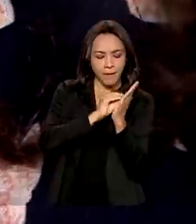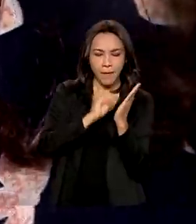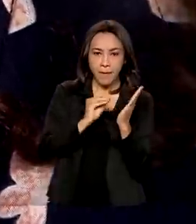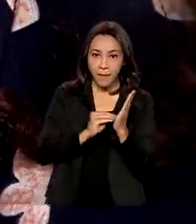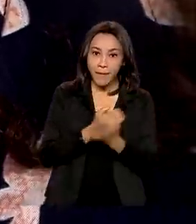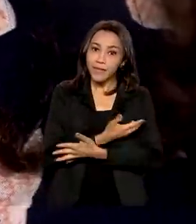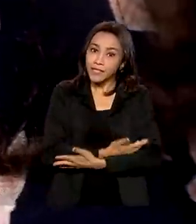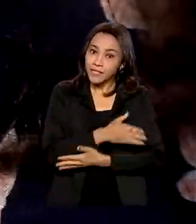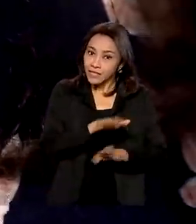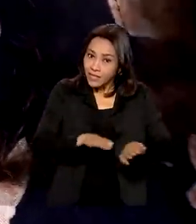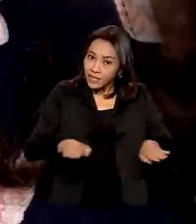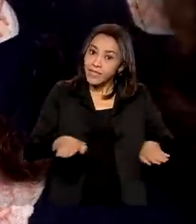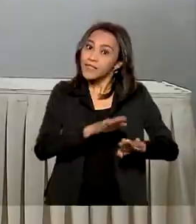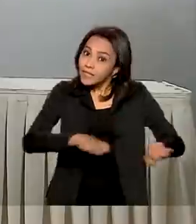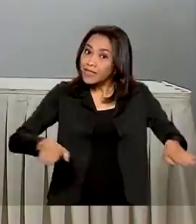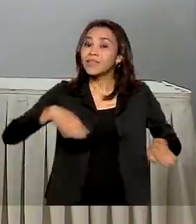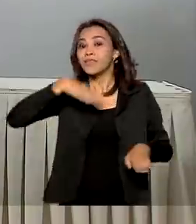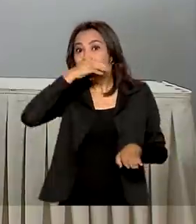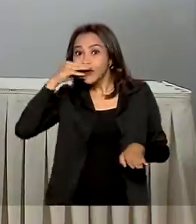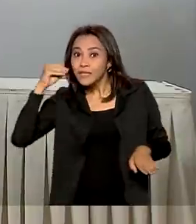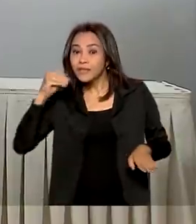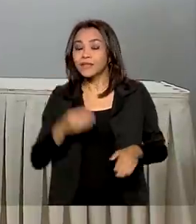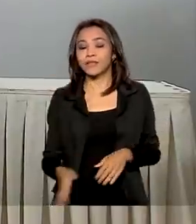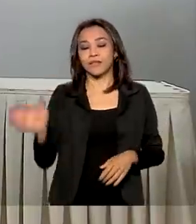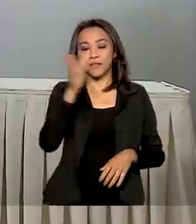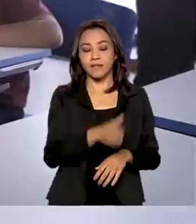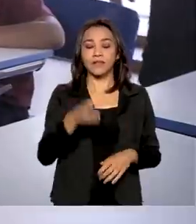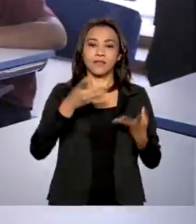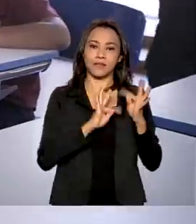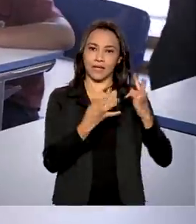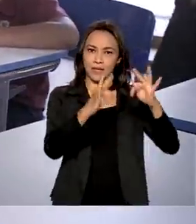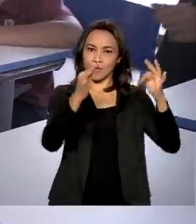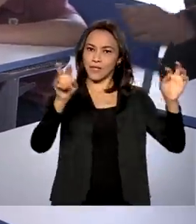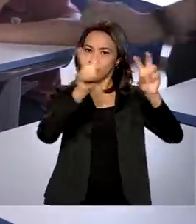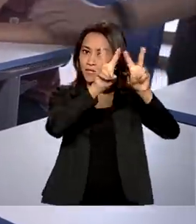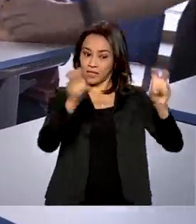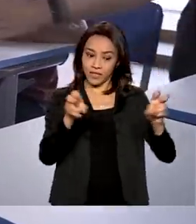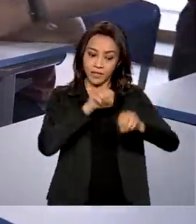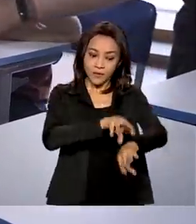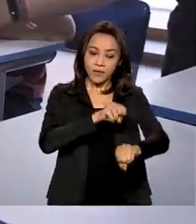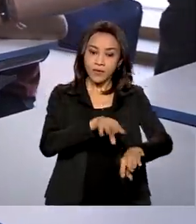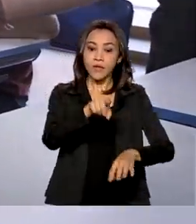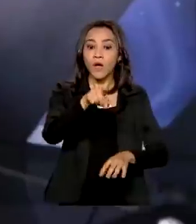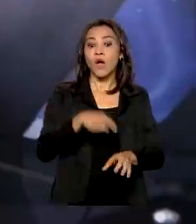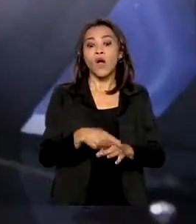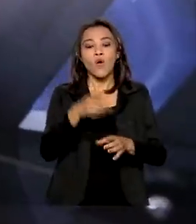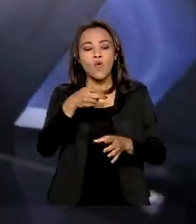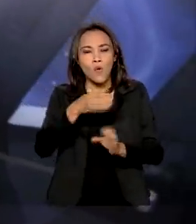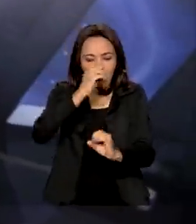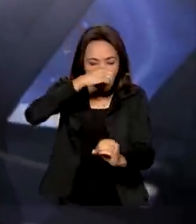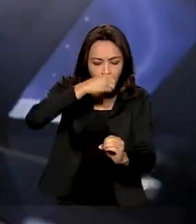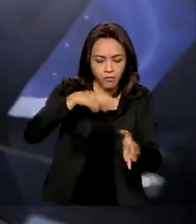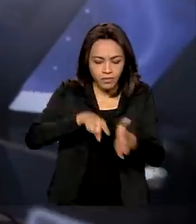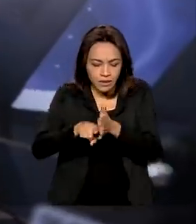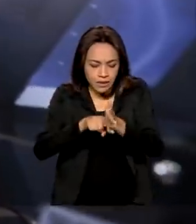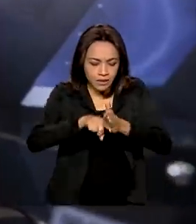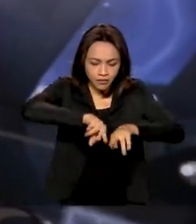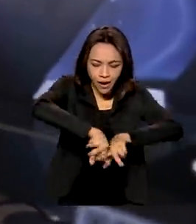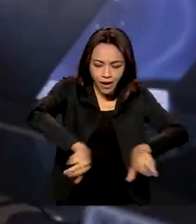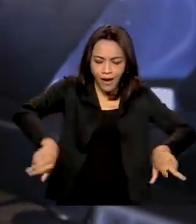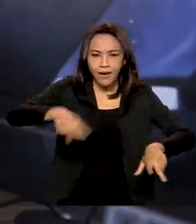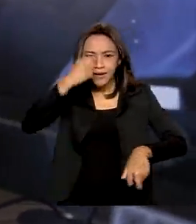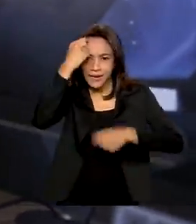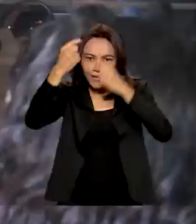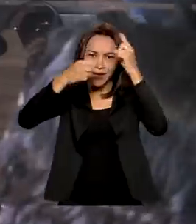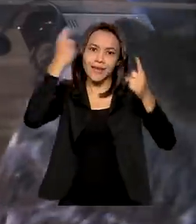crianças e adolescentes. Tecnologia na educação. Governo lança laboratório de criatividade e inovação para